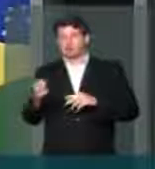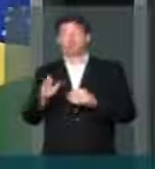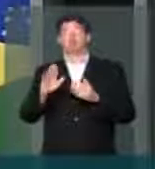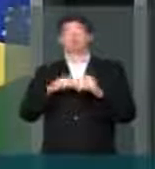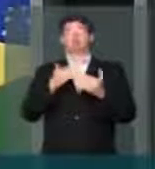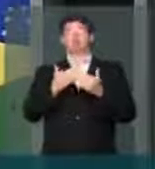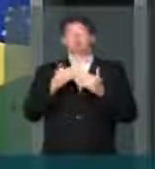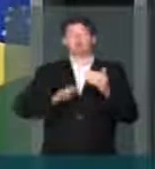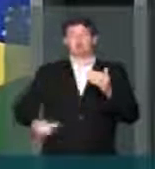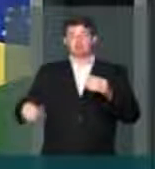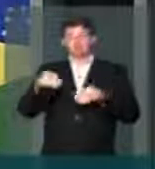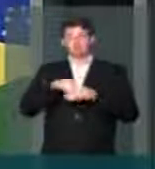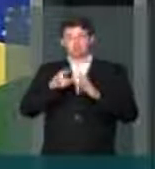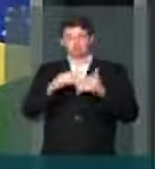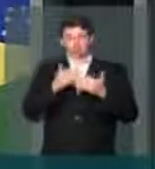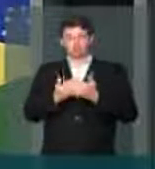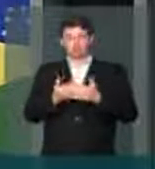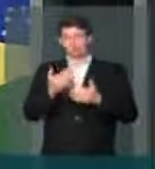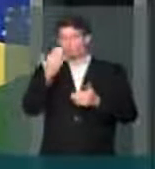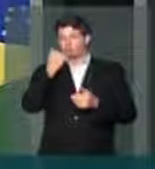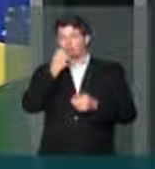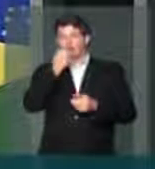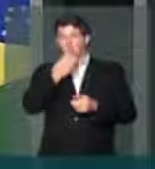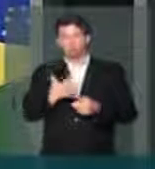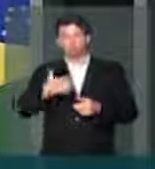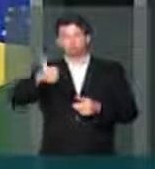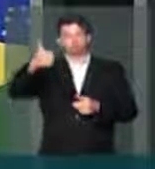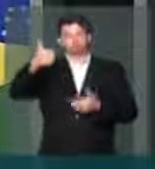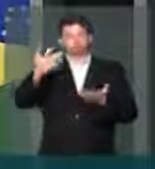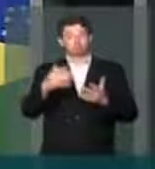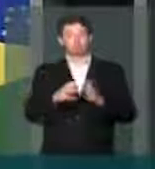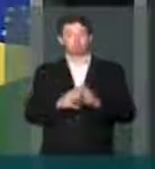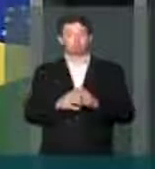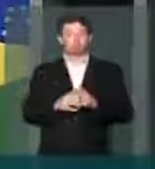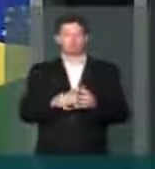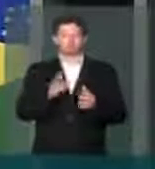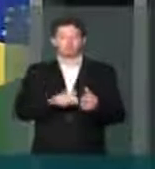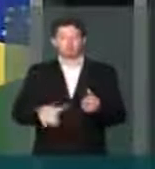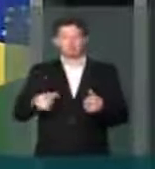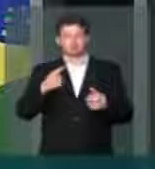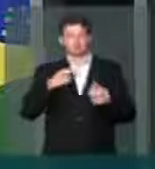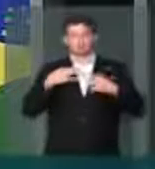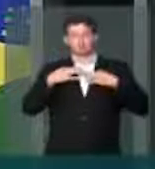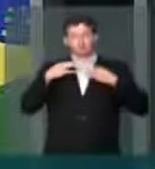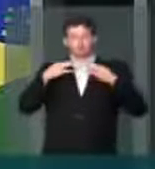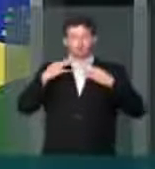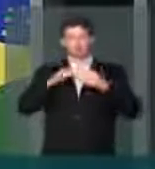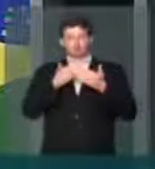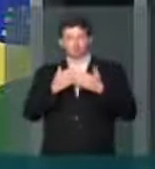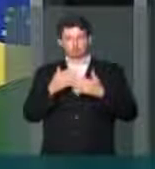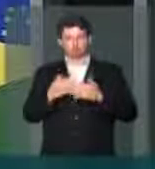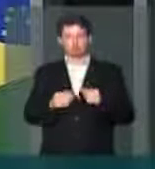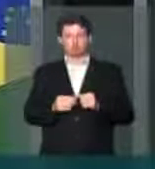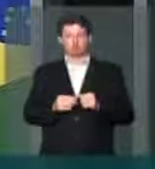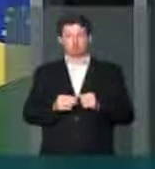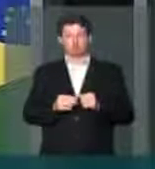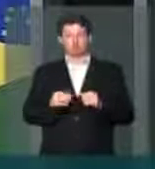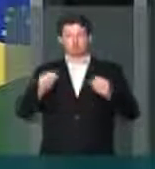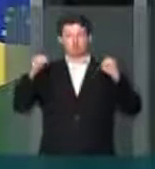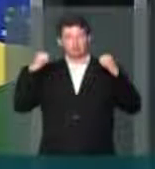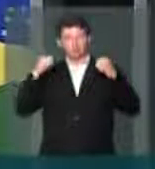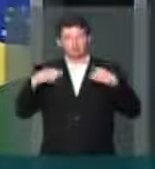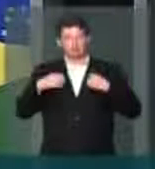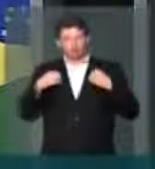criança na escola com merenda farta, de qualidade, tem criança com uniforme escolar, uniforme de educação